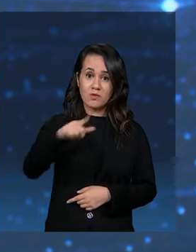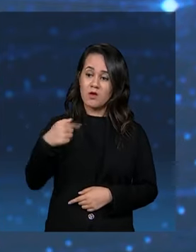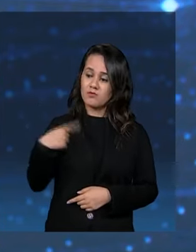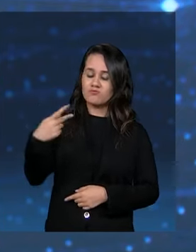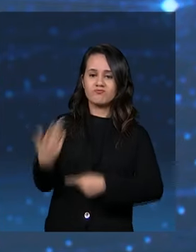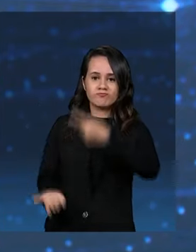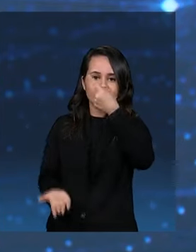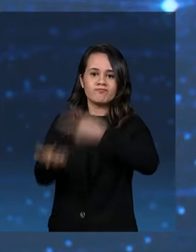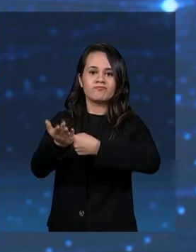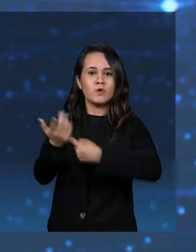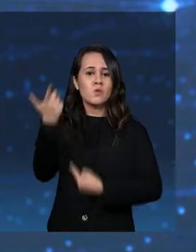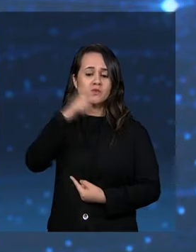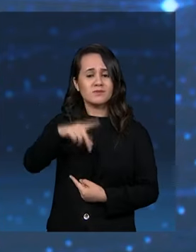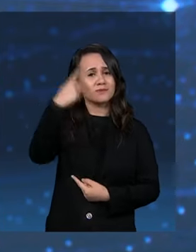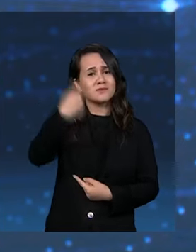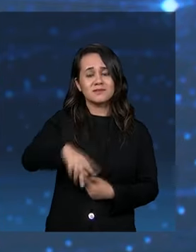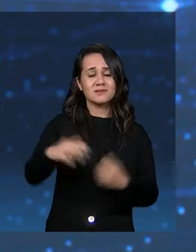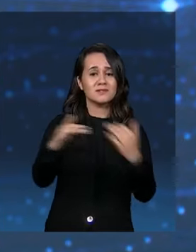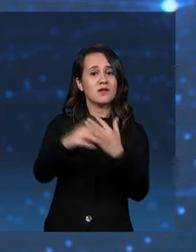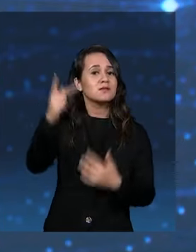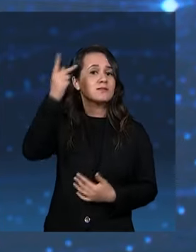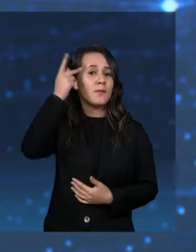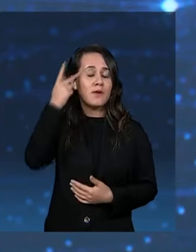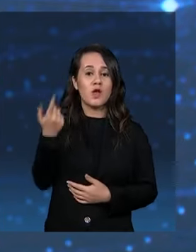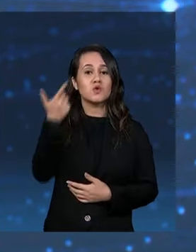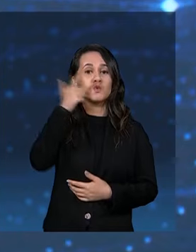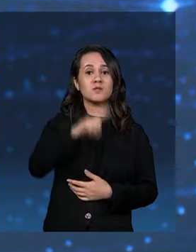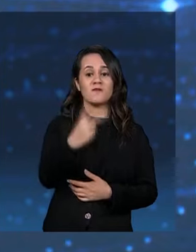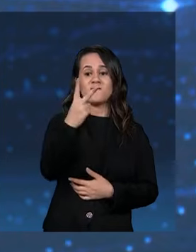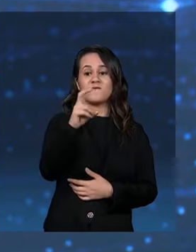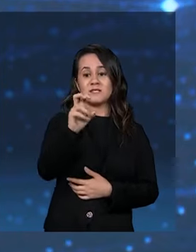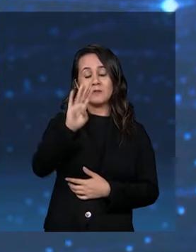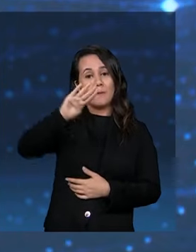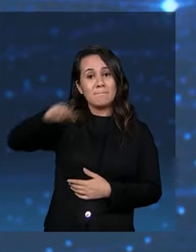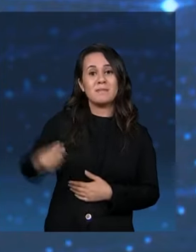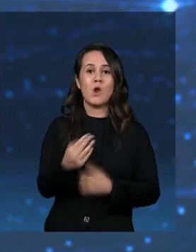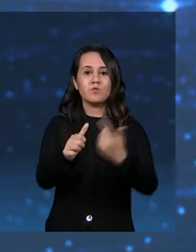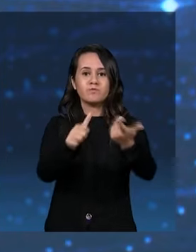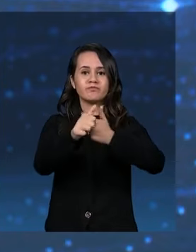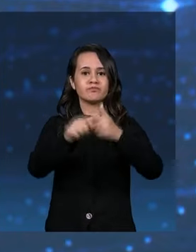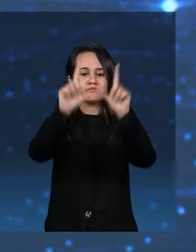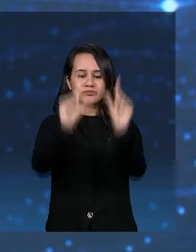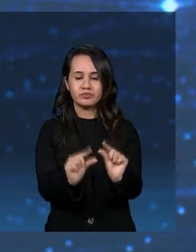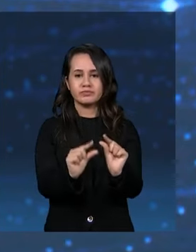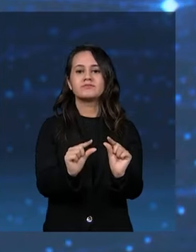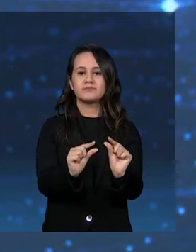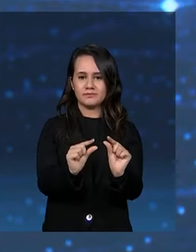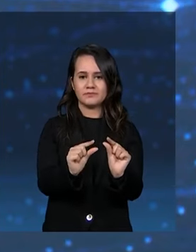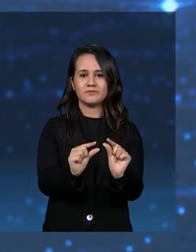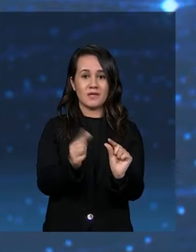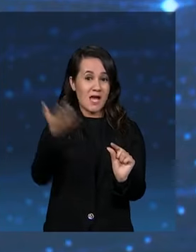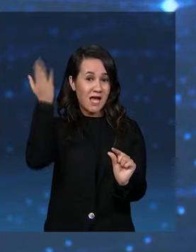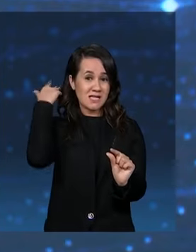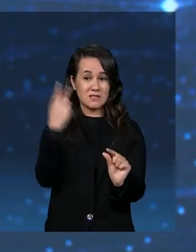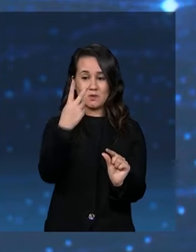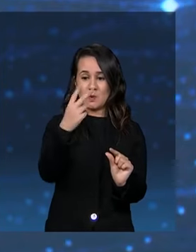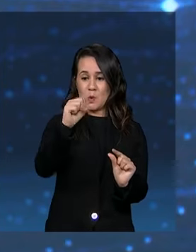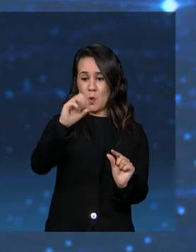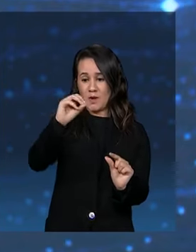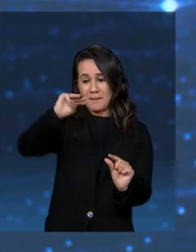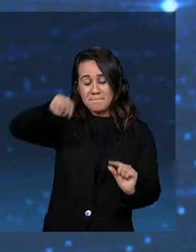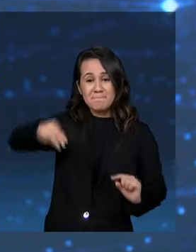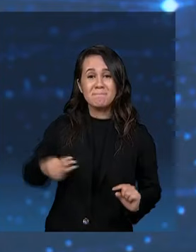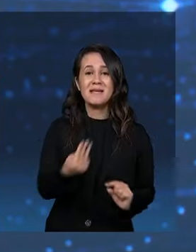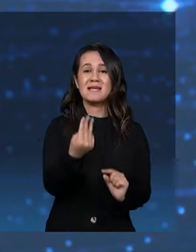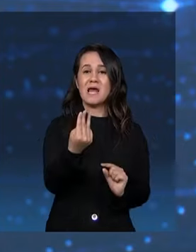acordo da história da cidade de São Paulo e que conseguimos nos livrar de 25 bilhões de dívida. A cidade de São Paulo pagava 280 milhões